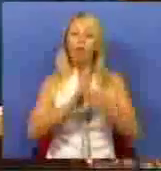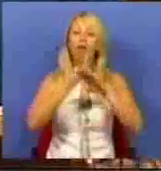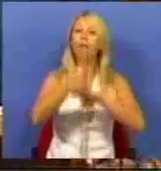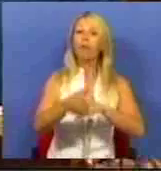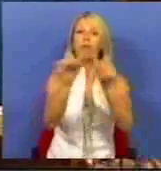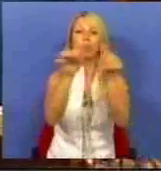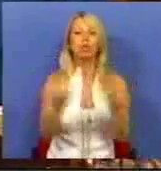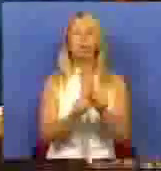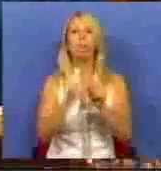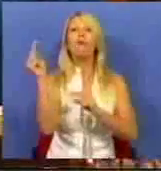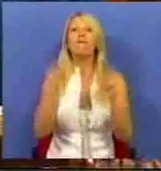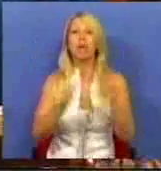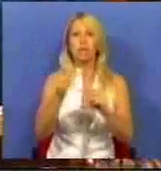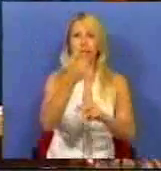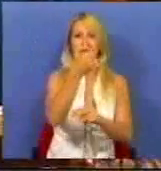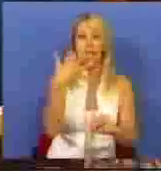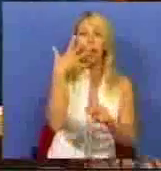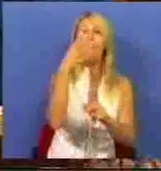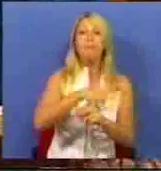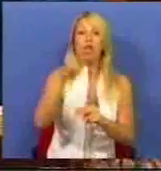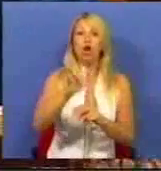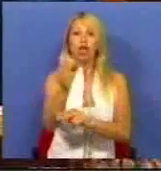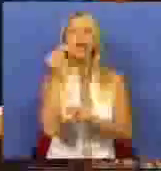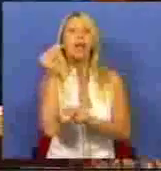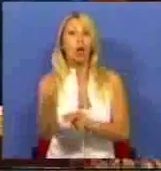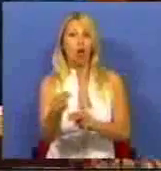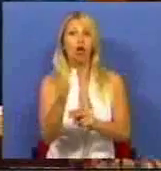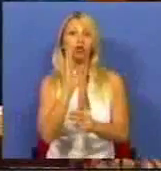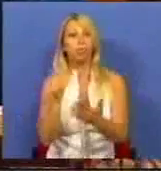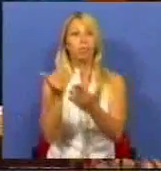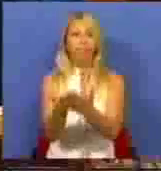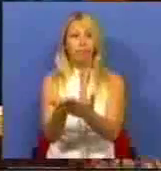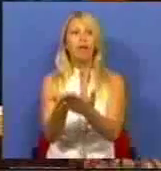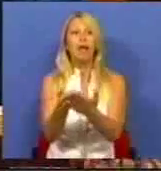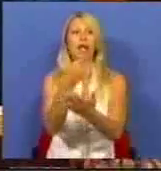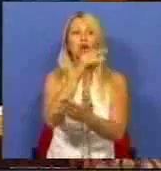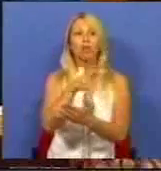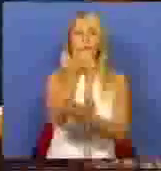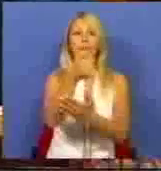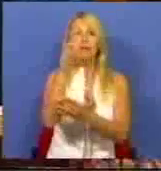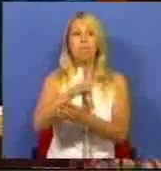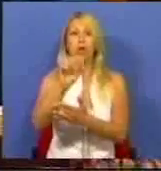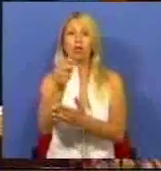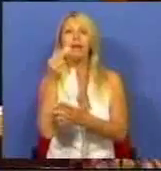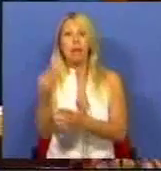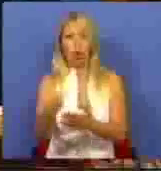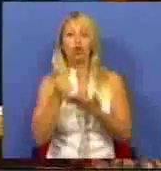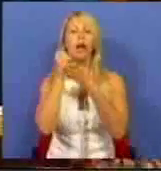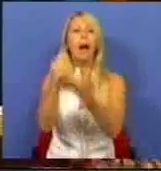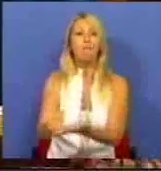financeiro com 5 milhões de euros em avals e 2 milhões e meio de euros de apoio à liquidez do BPN.